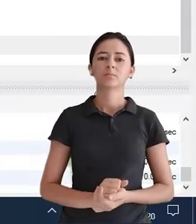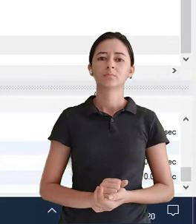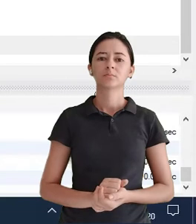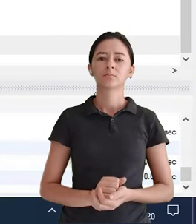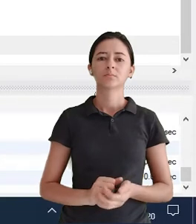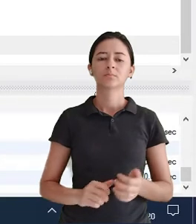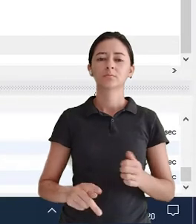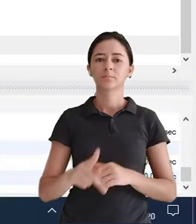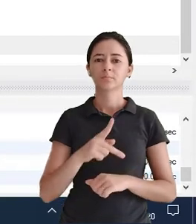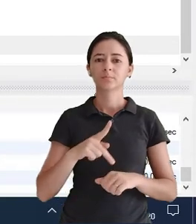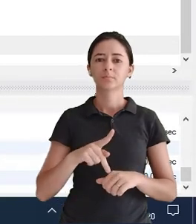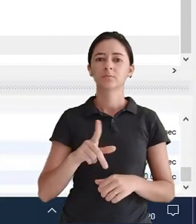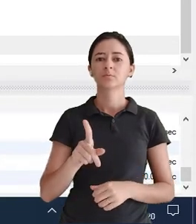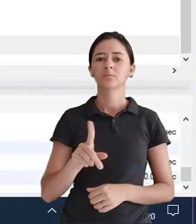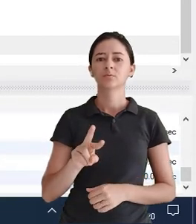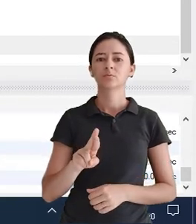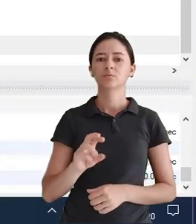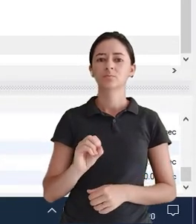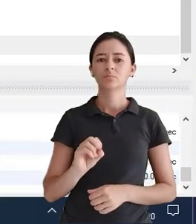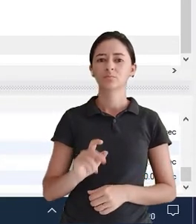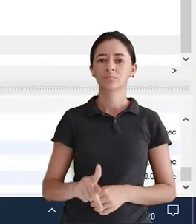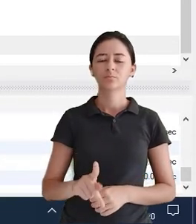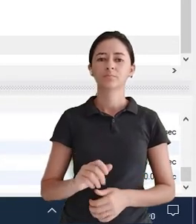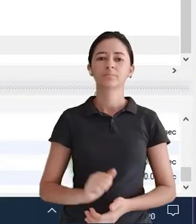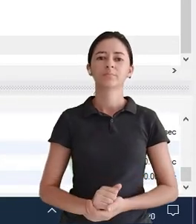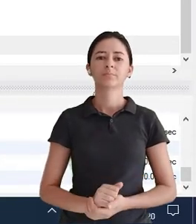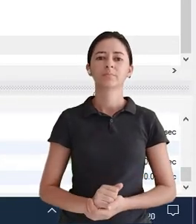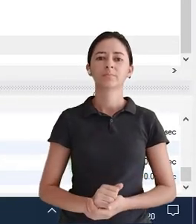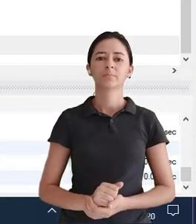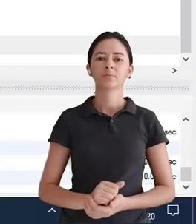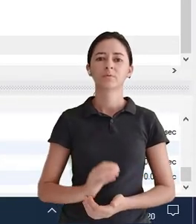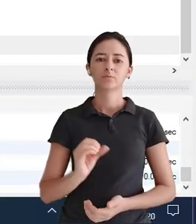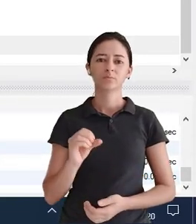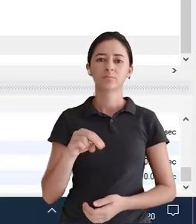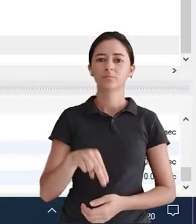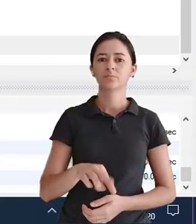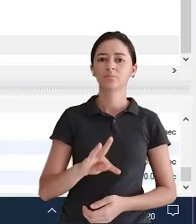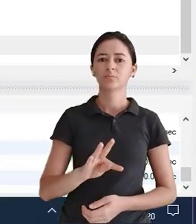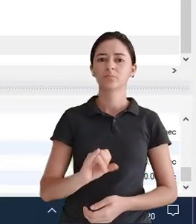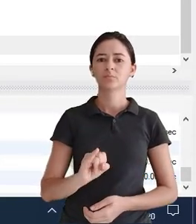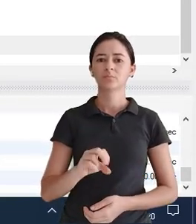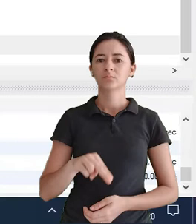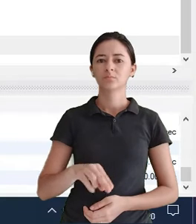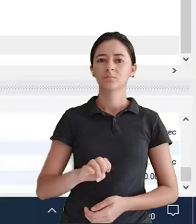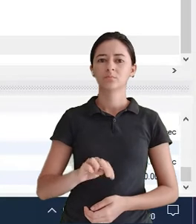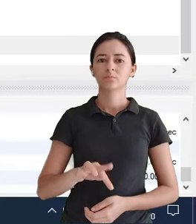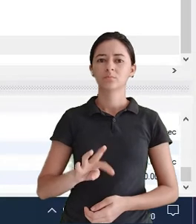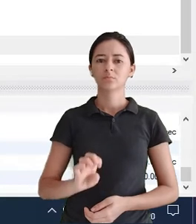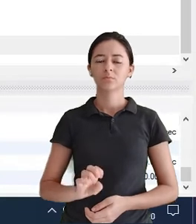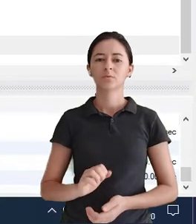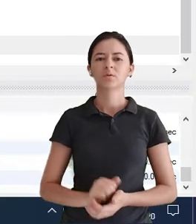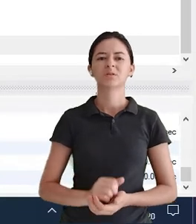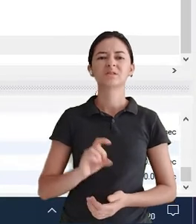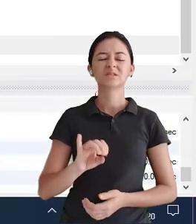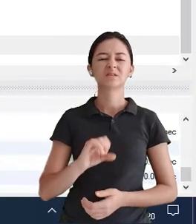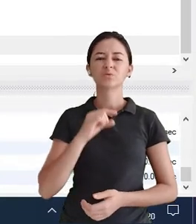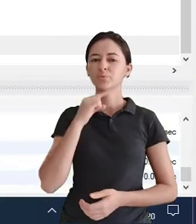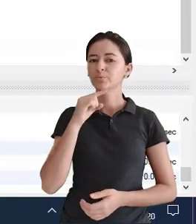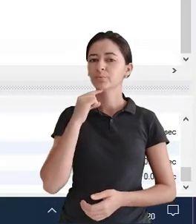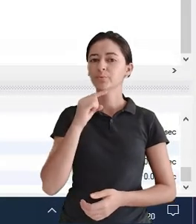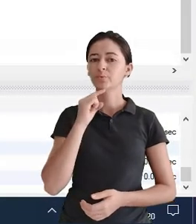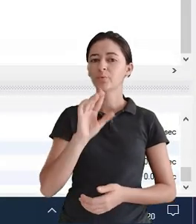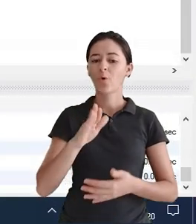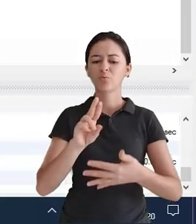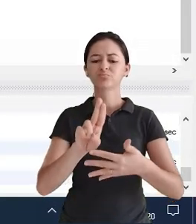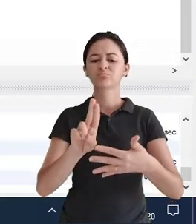País Né Então a gente vai fazer o que? Dropar Drop Continente País Tá com dúvida Do nome